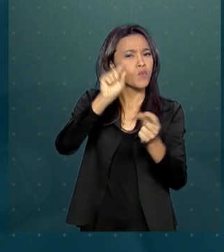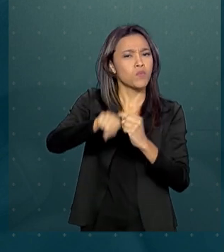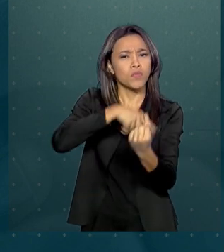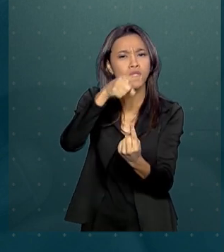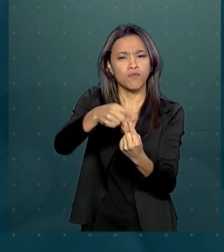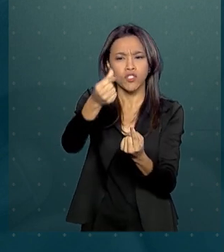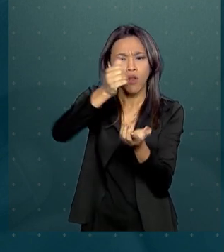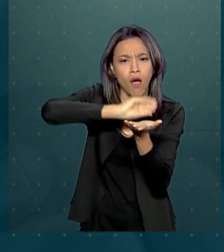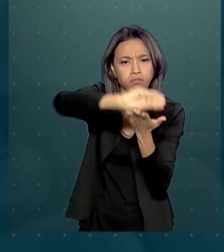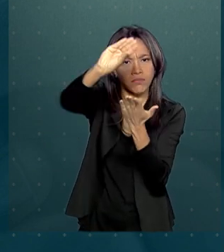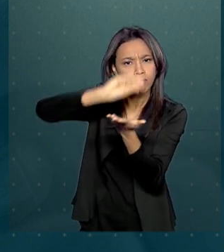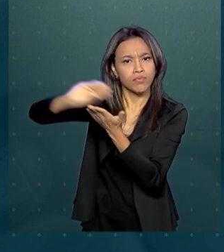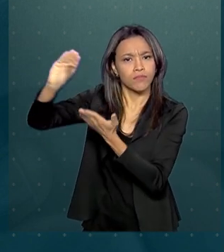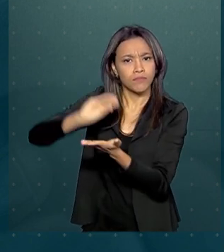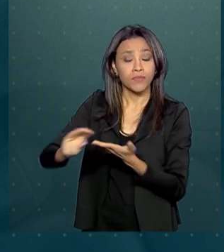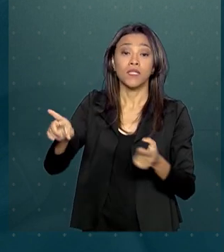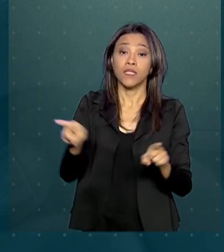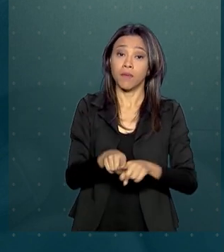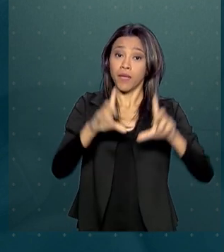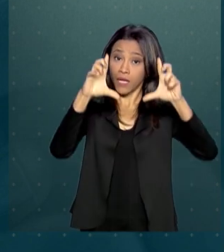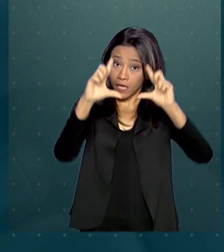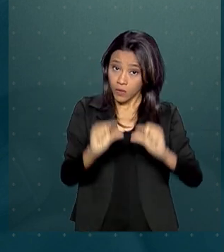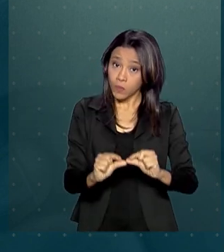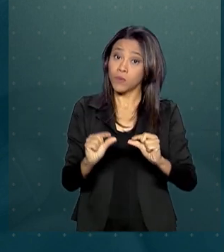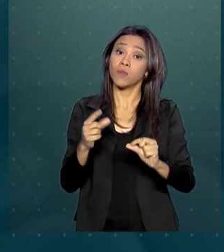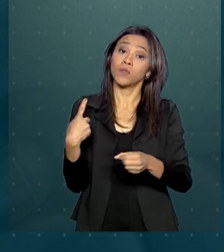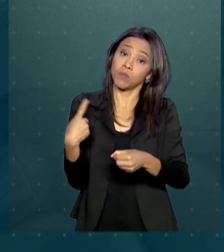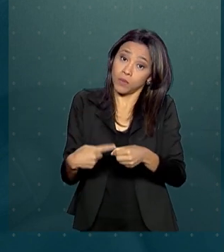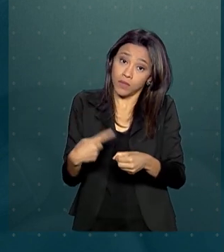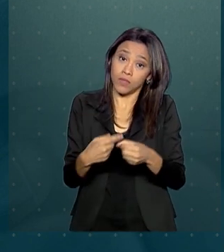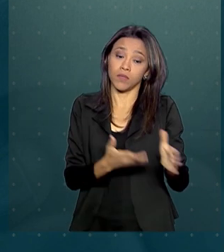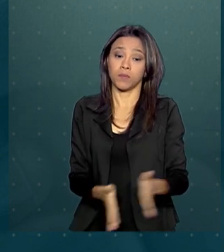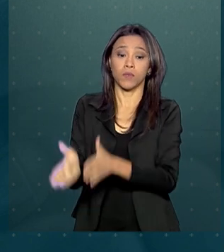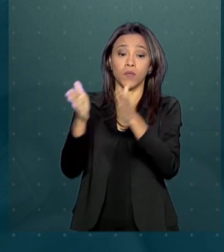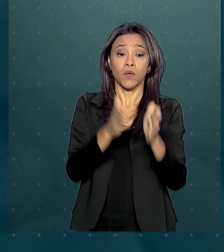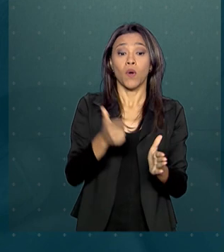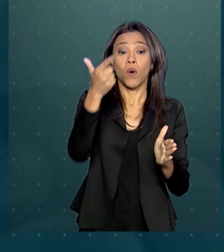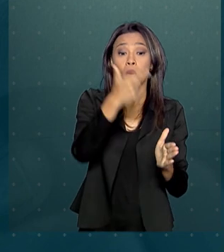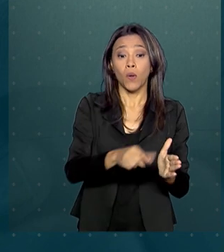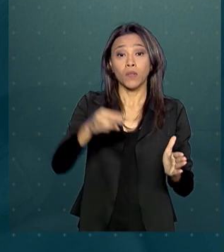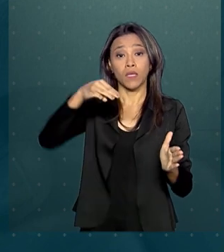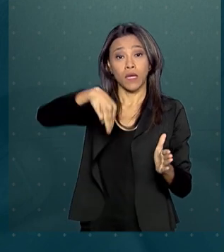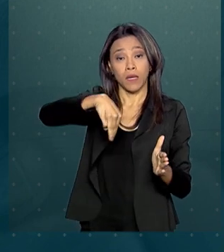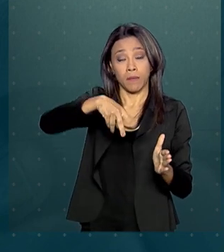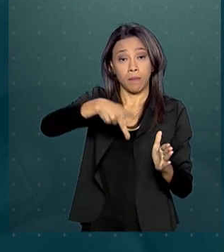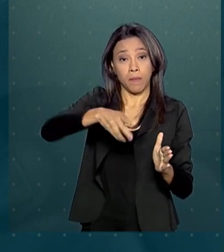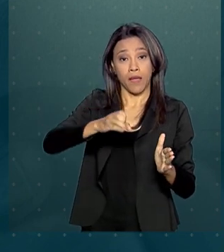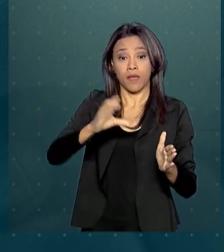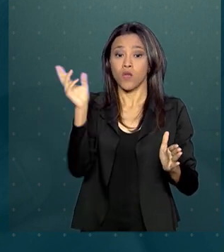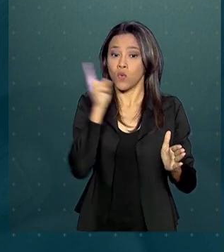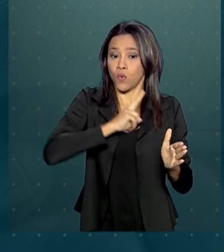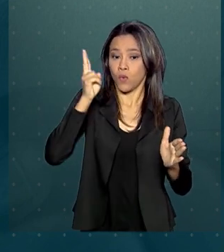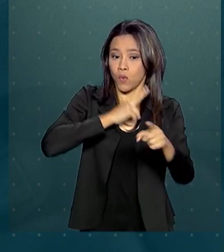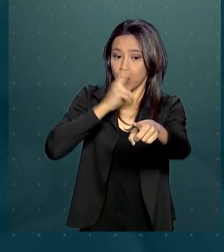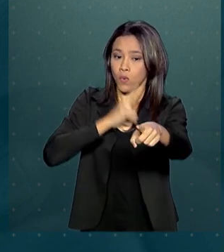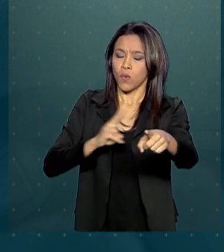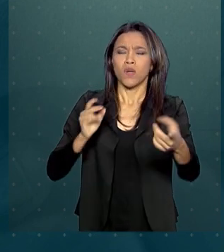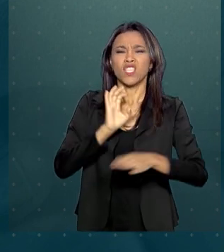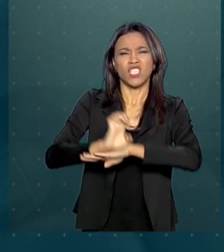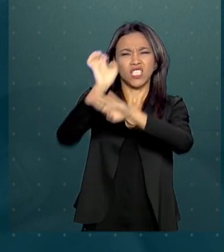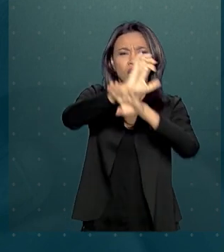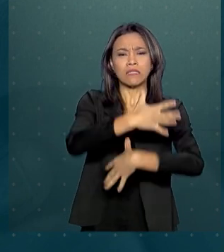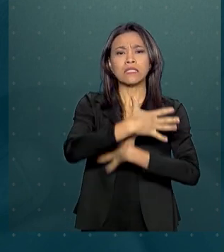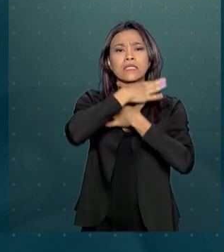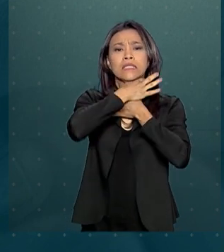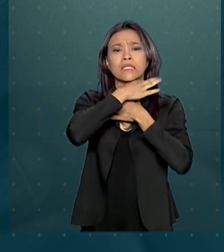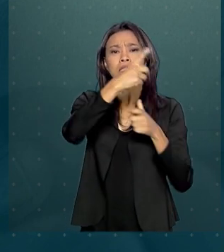municípios e diminui a quantidade de municípios. A PEC Emergencial, que proíbe estados e municípios endividados de